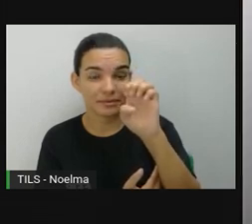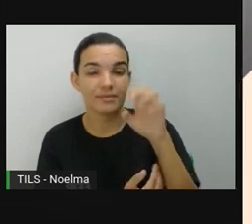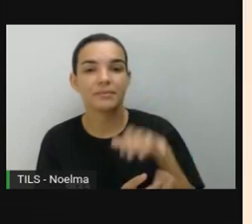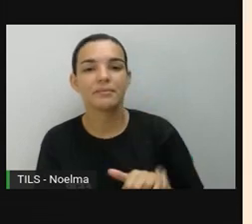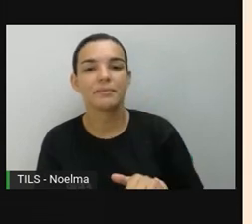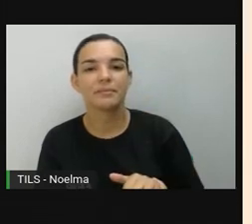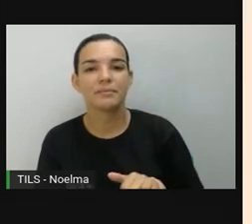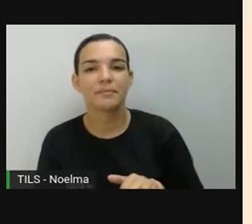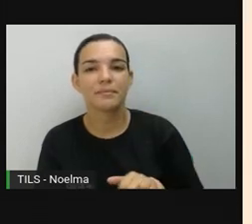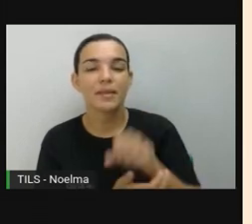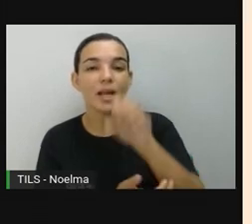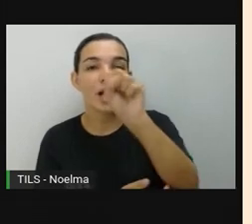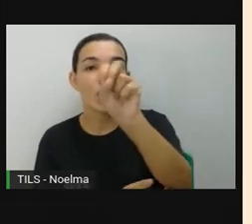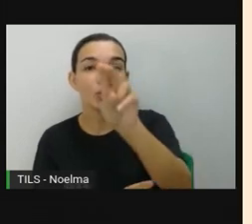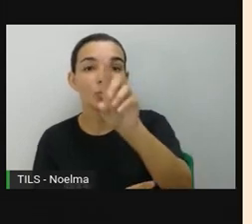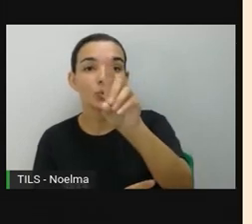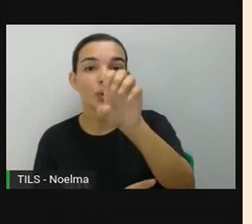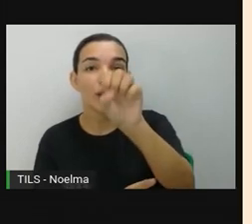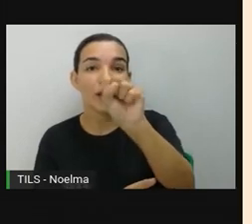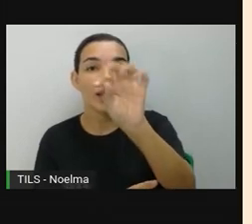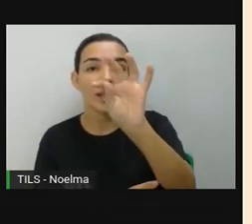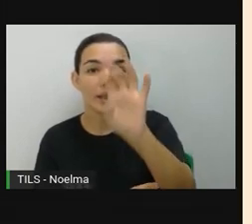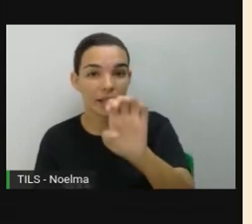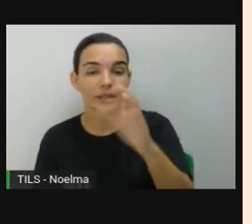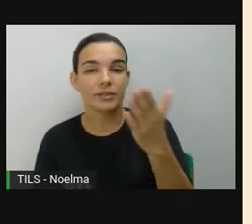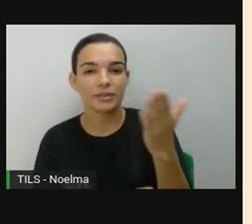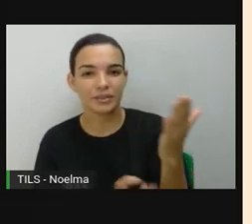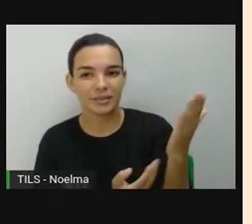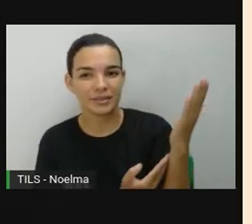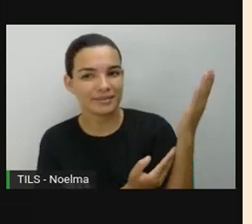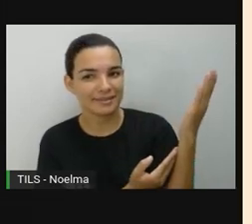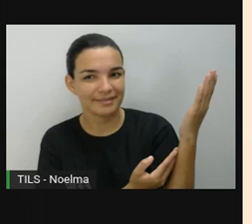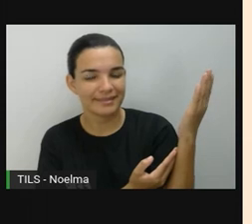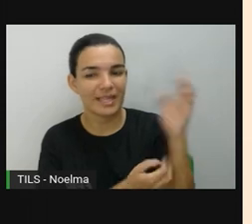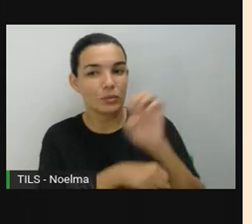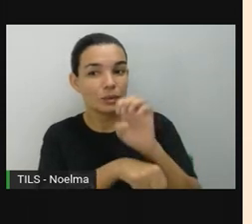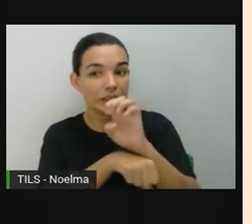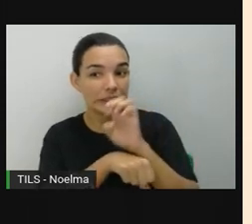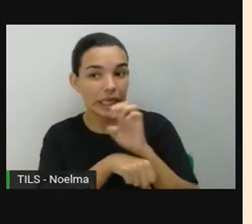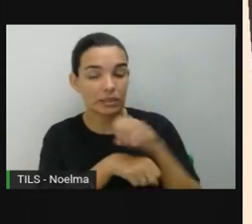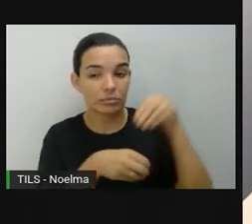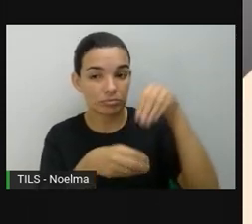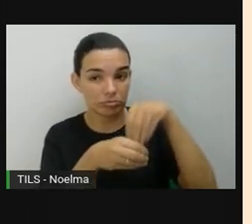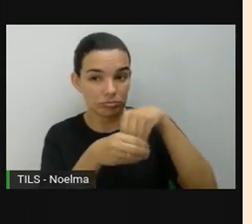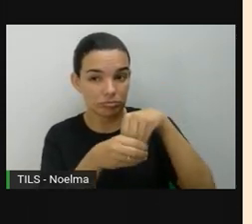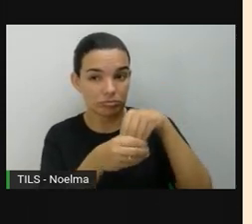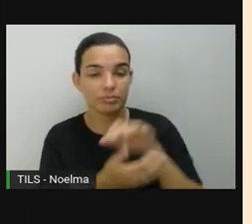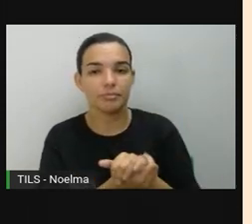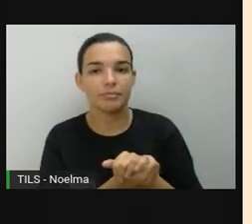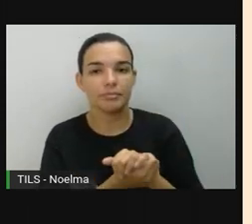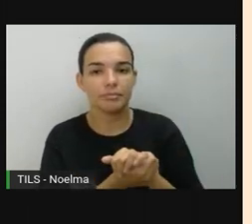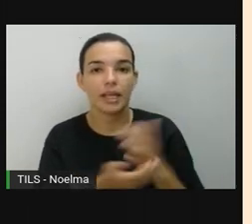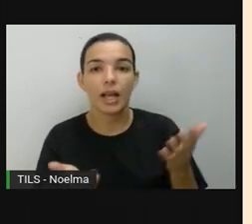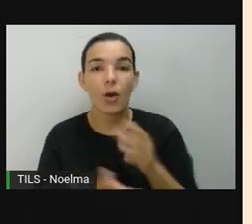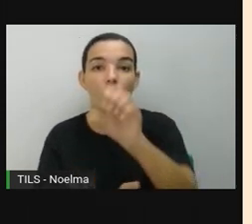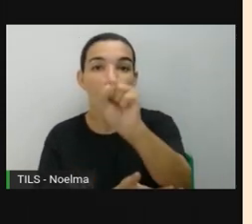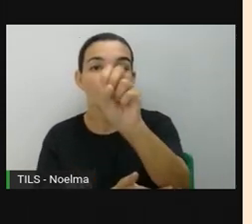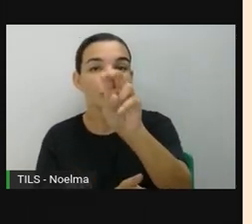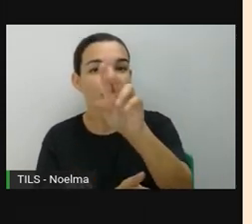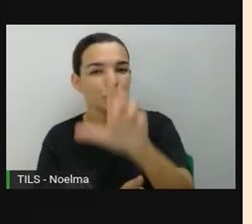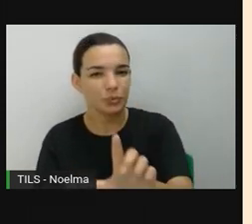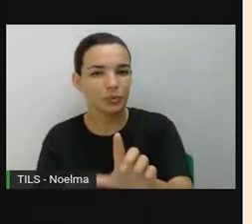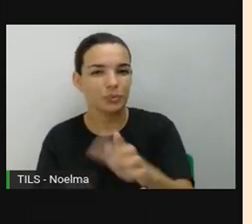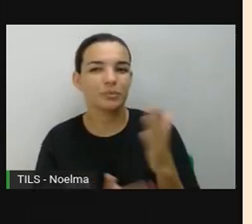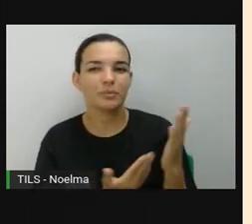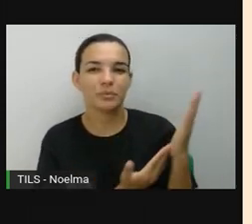região sudeste, região sudeste, e região sul.